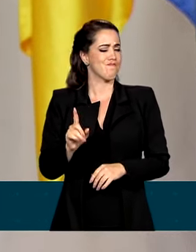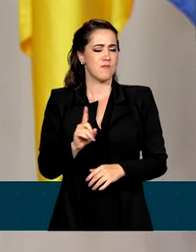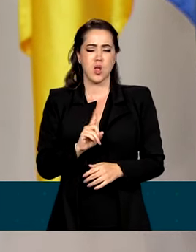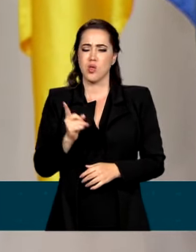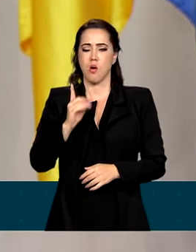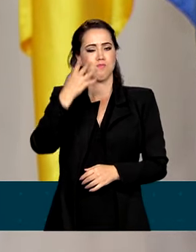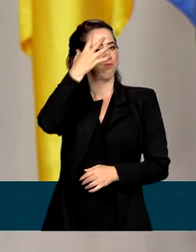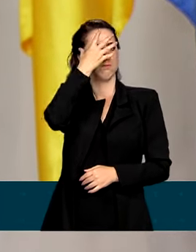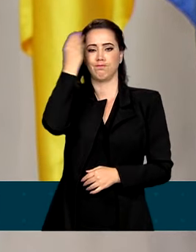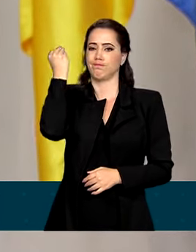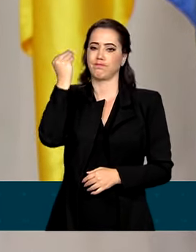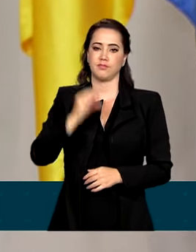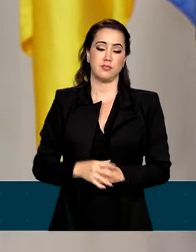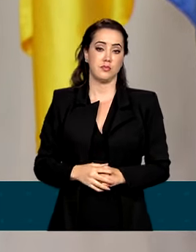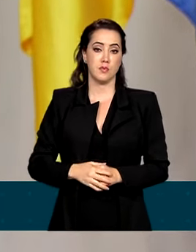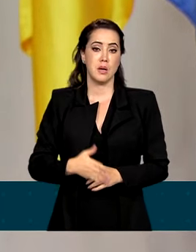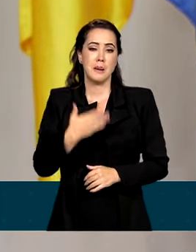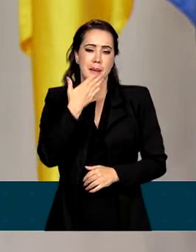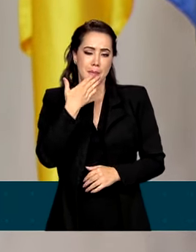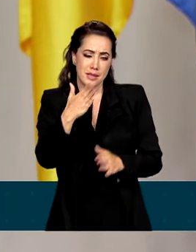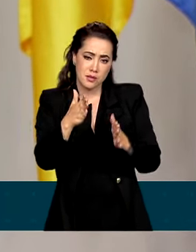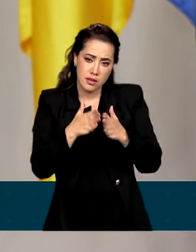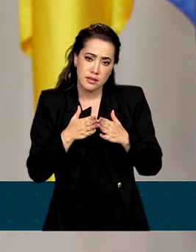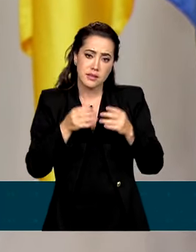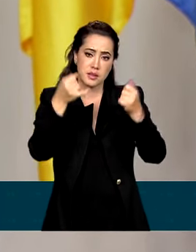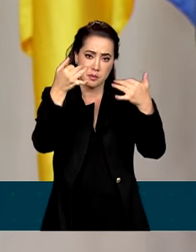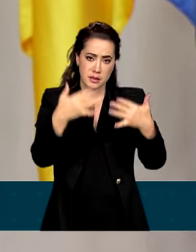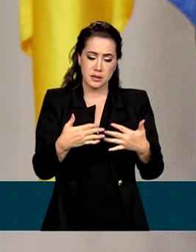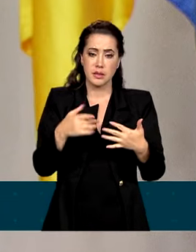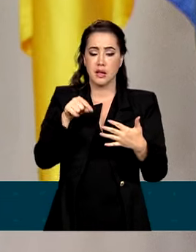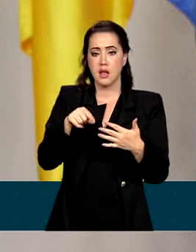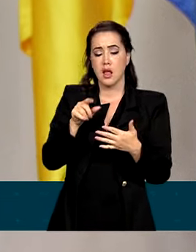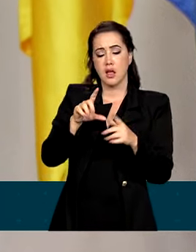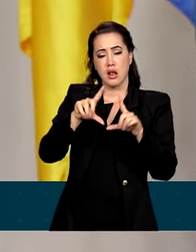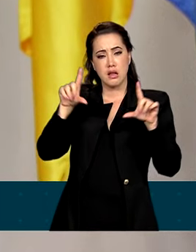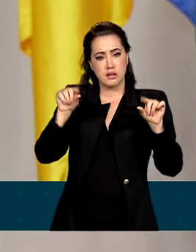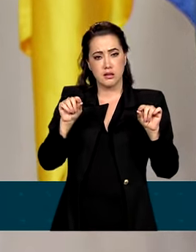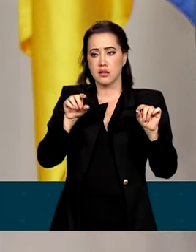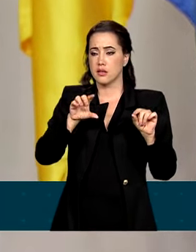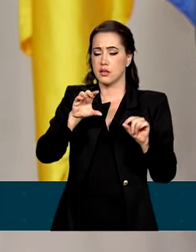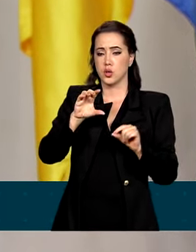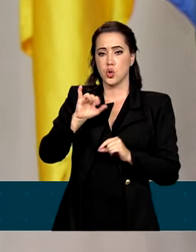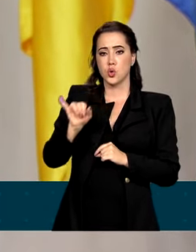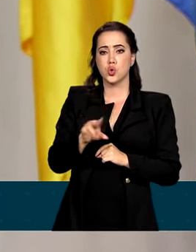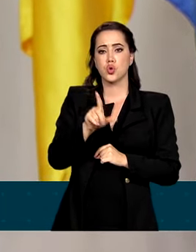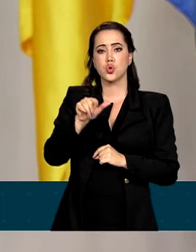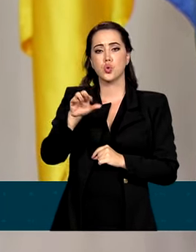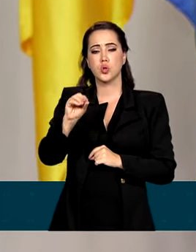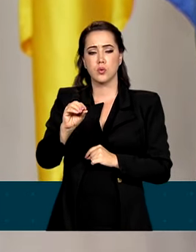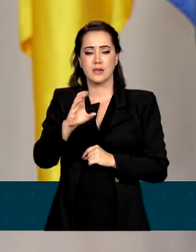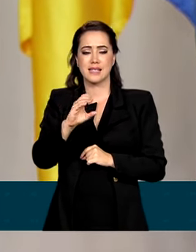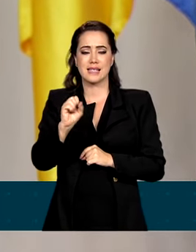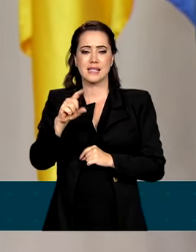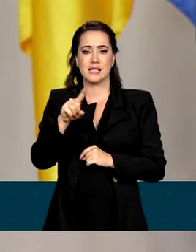esqueceremos. Peço aqui licença para citar Júlio César Estraceira, promotor argentino.